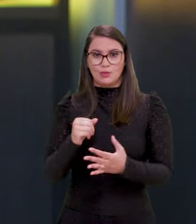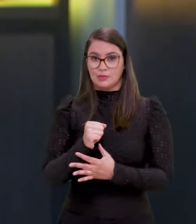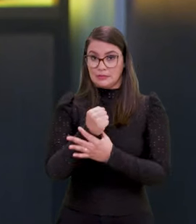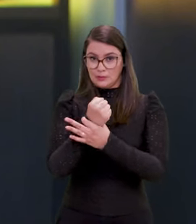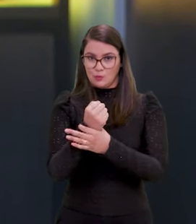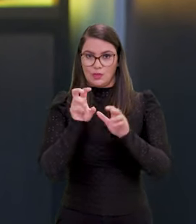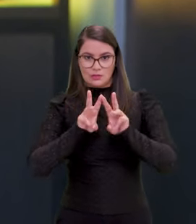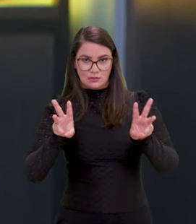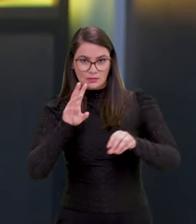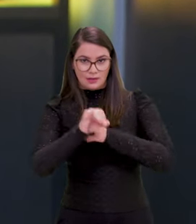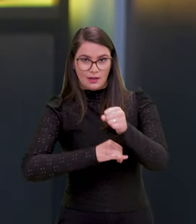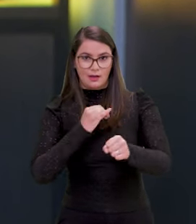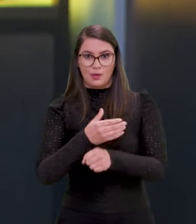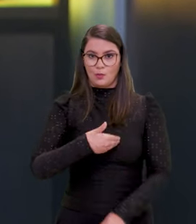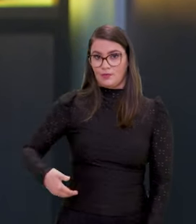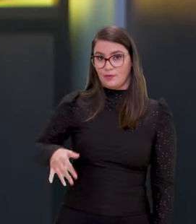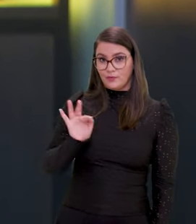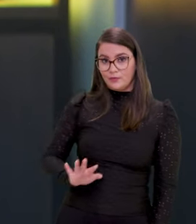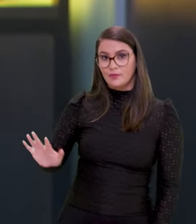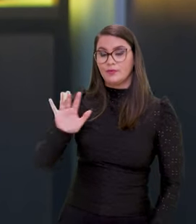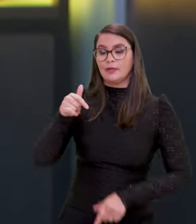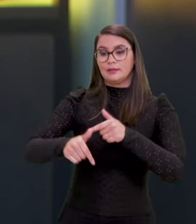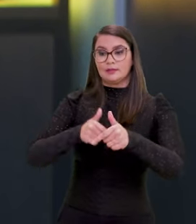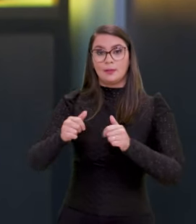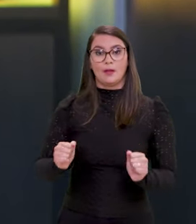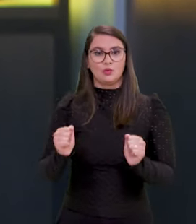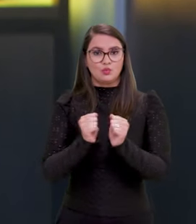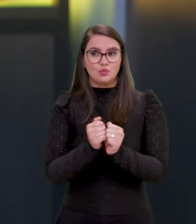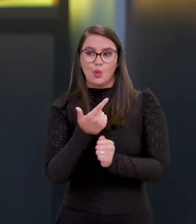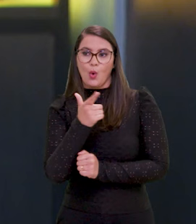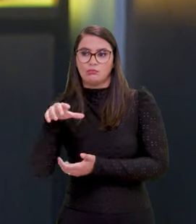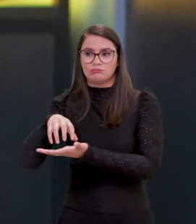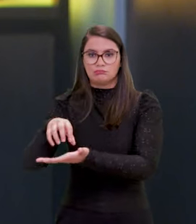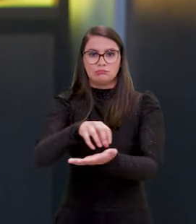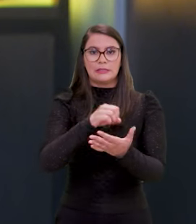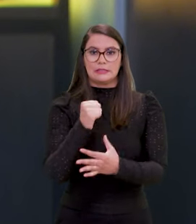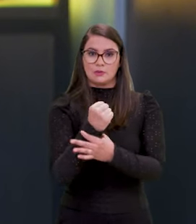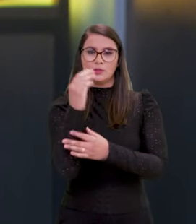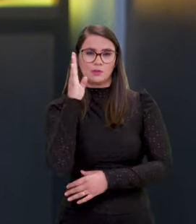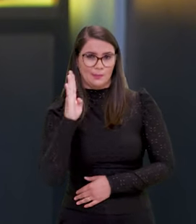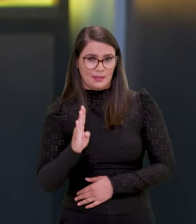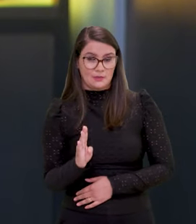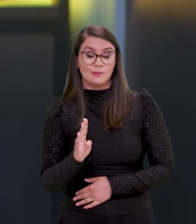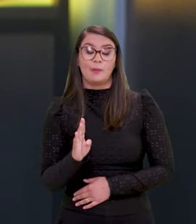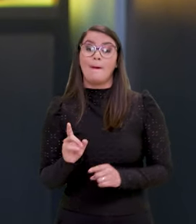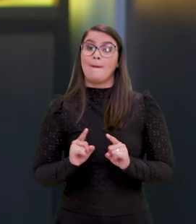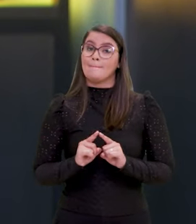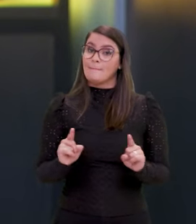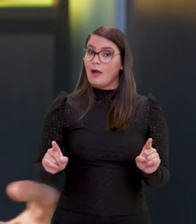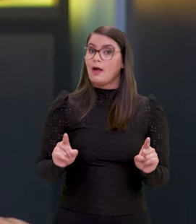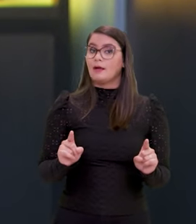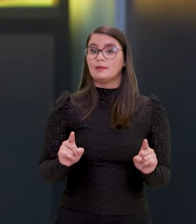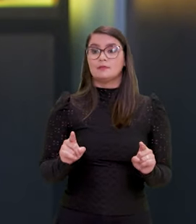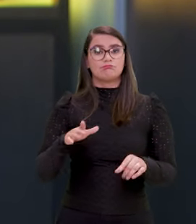de segurança cibernética no âmbito do governo federal, a gente trabalha integrado com outros órgãos de segurança do Brasil, do governo brasileiro, mas